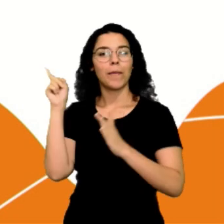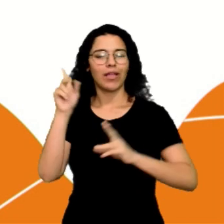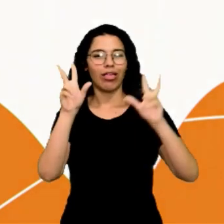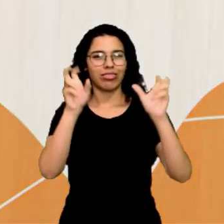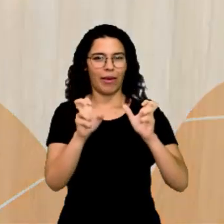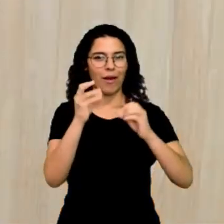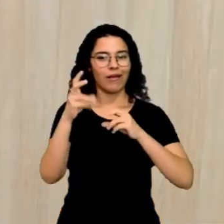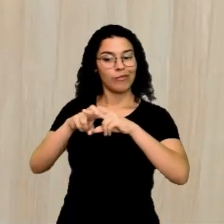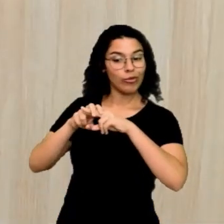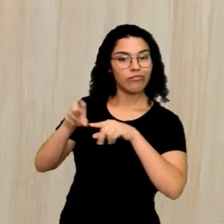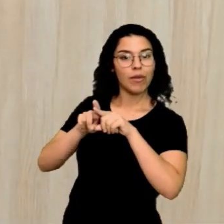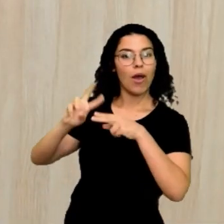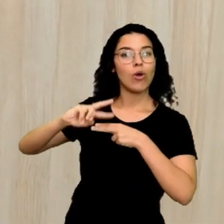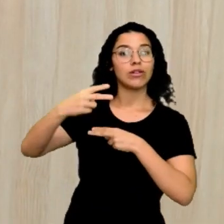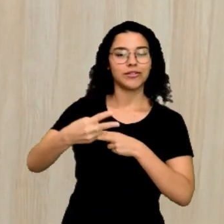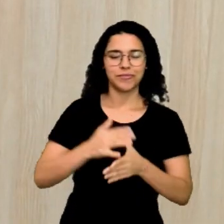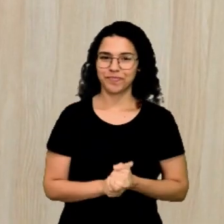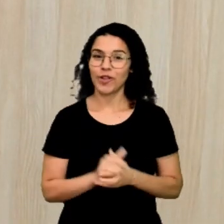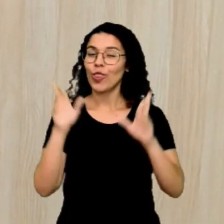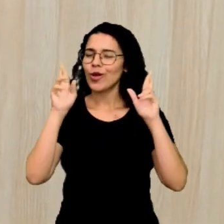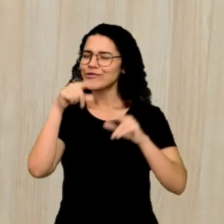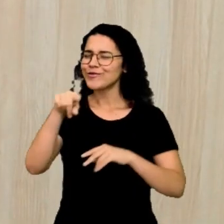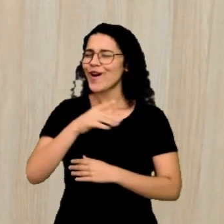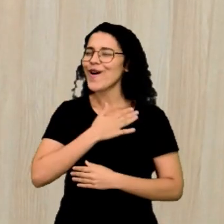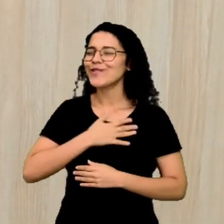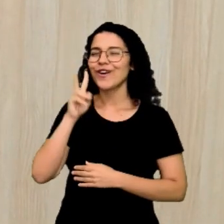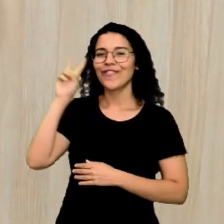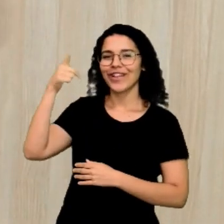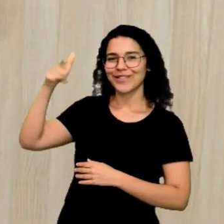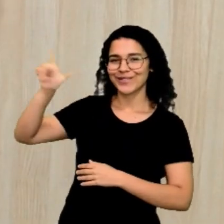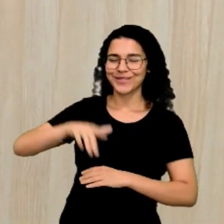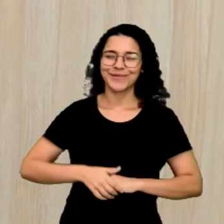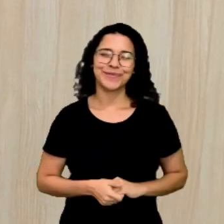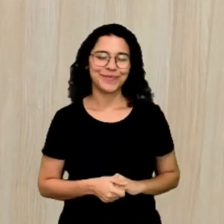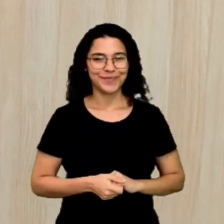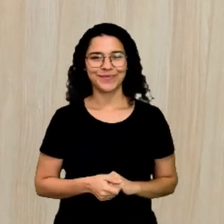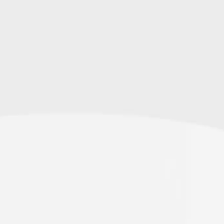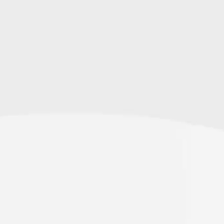e consequência. Espero que vocês tenham gostado e até a próxima. Tchau, tchau!